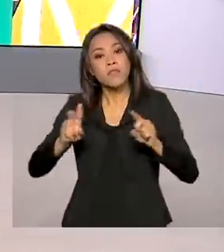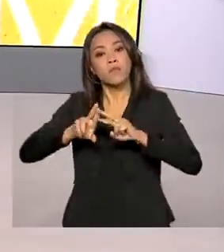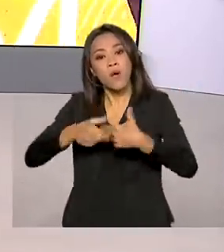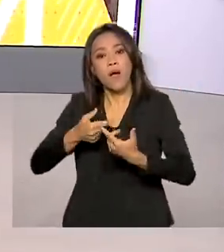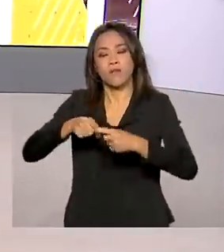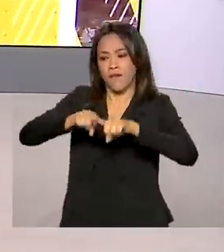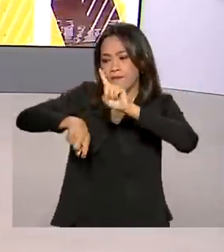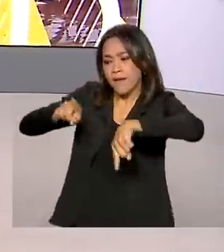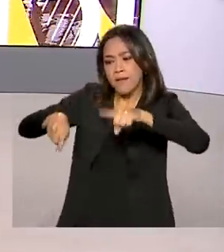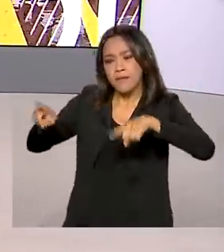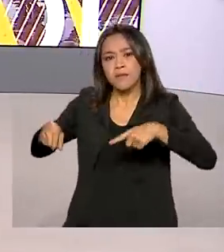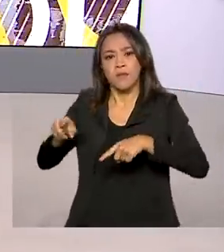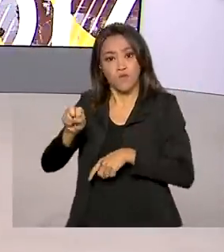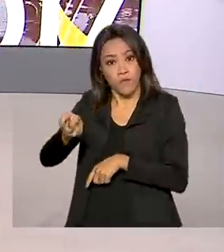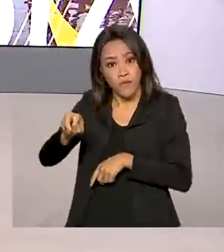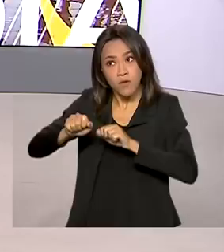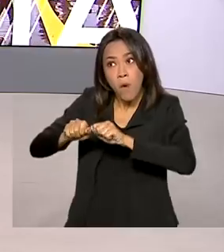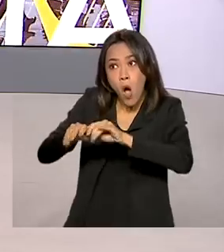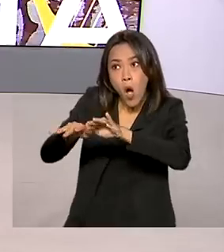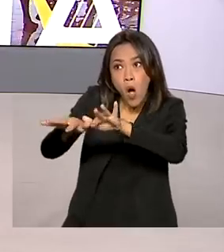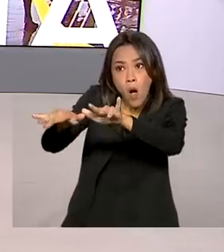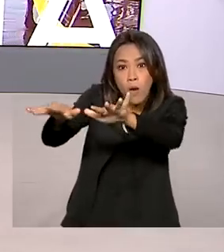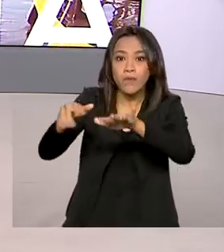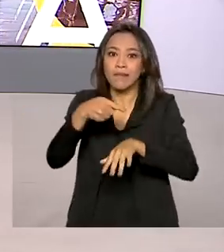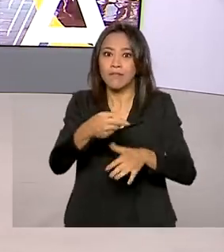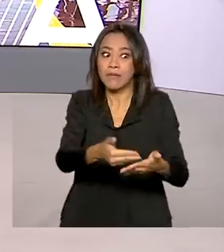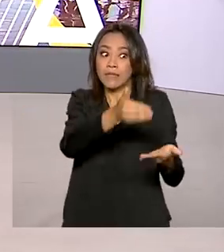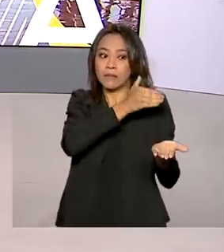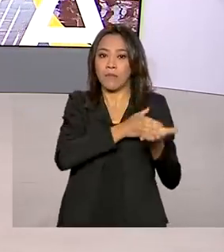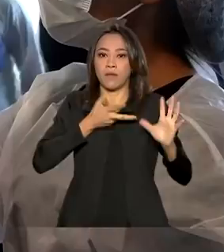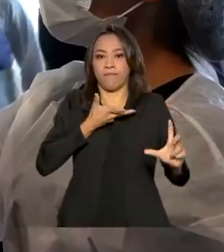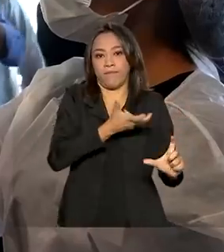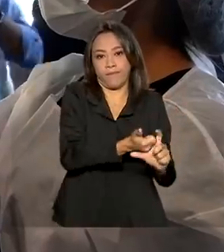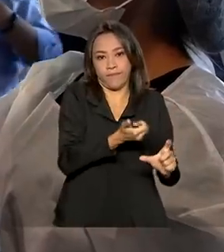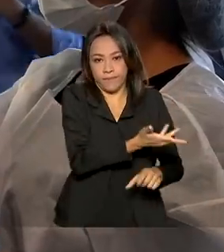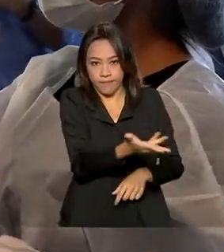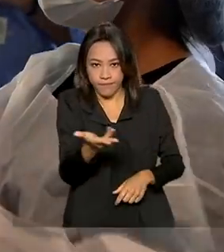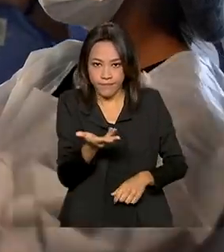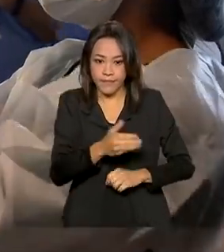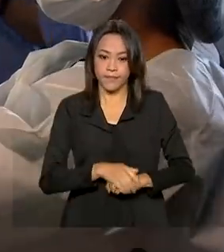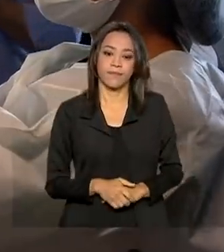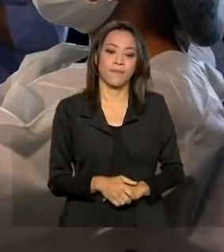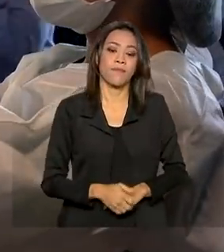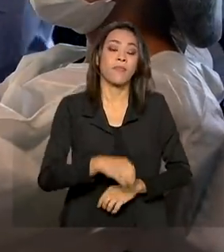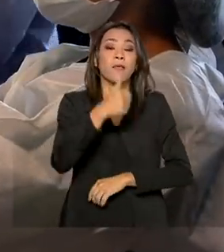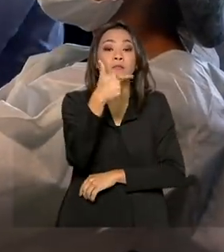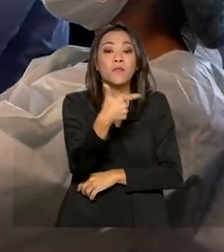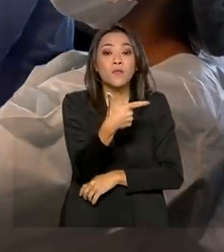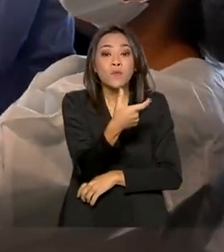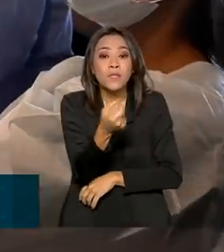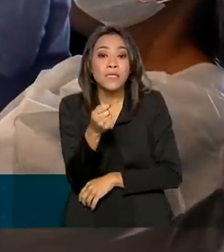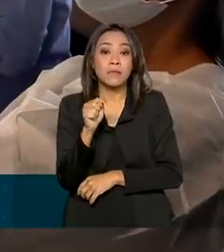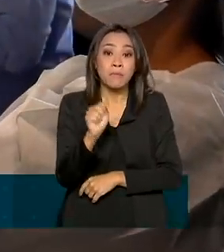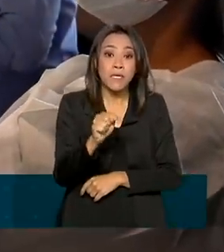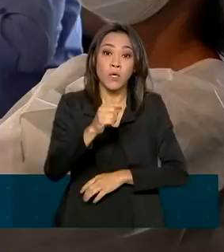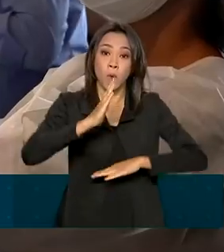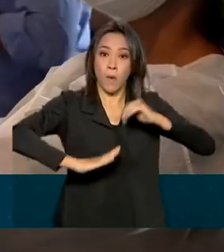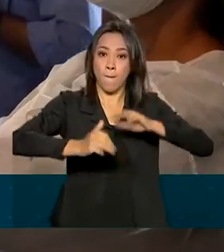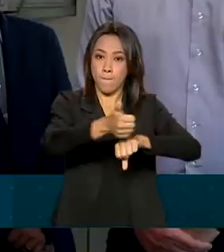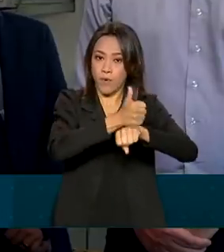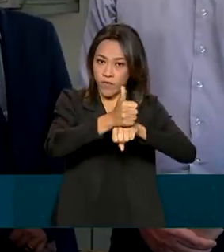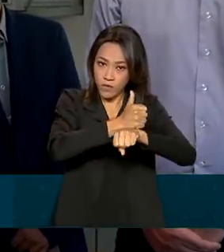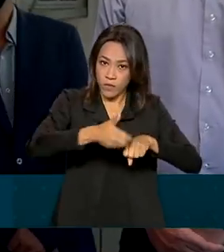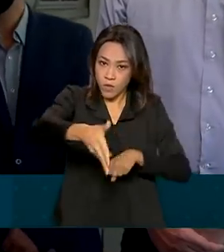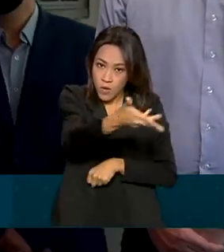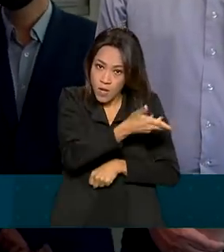variante do coronavírus, a vacinação da categoria foi antecipada. Cerca de 200 mil profissionais de portos